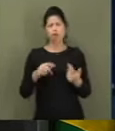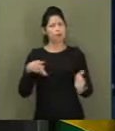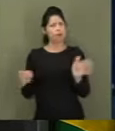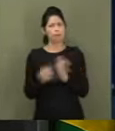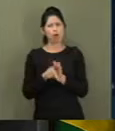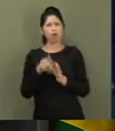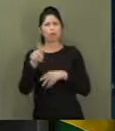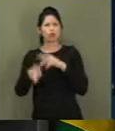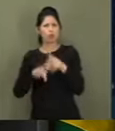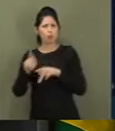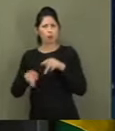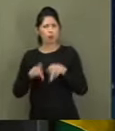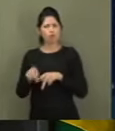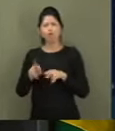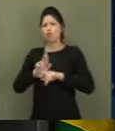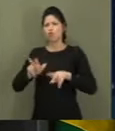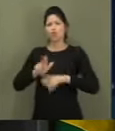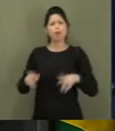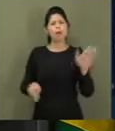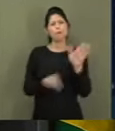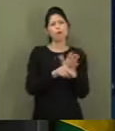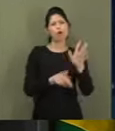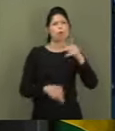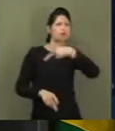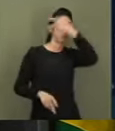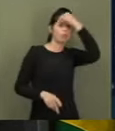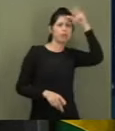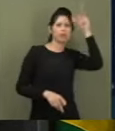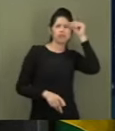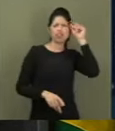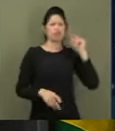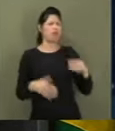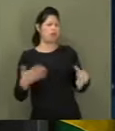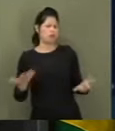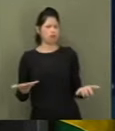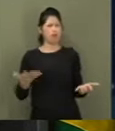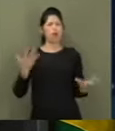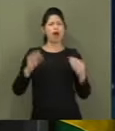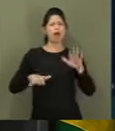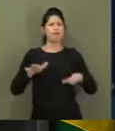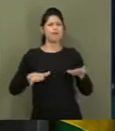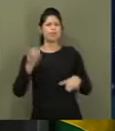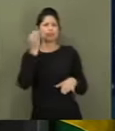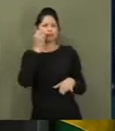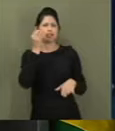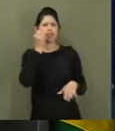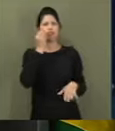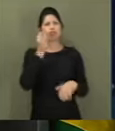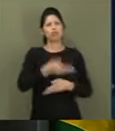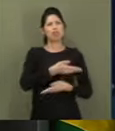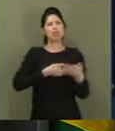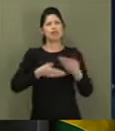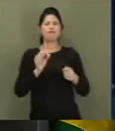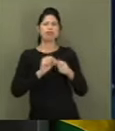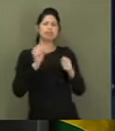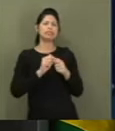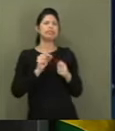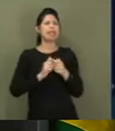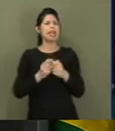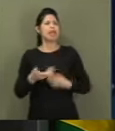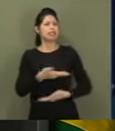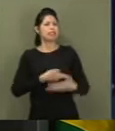manobra, porque estavam viajando alguns vereadores e fazer esse tipo de situação